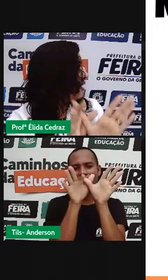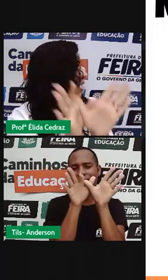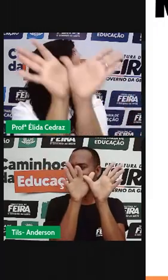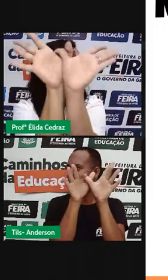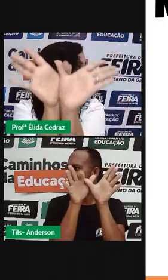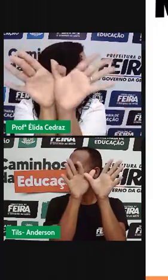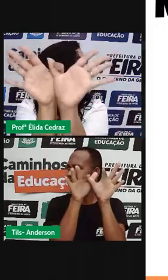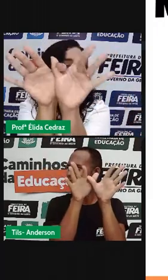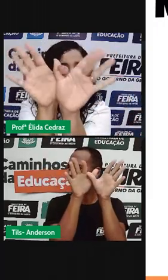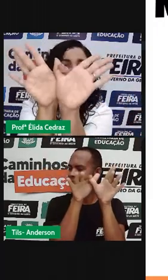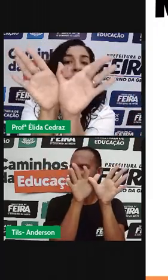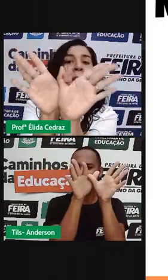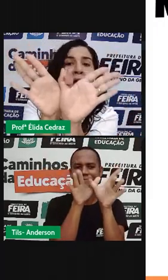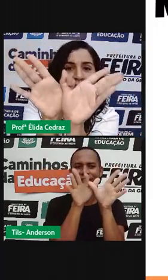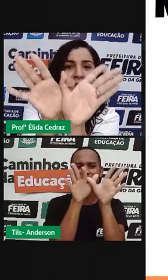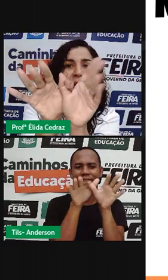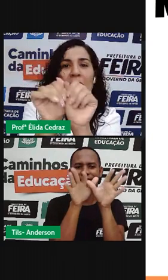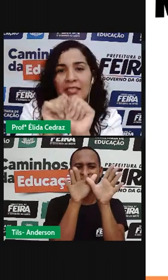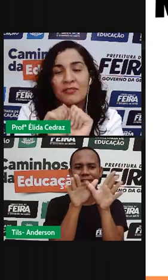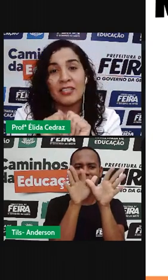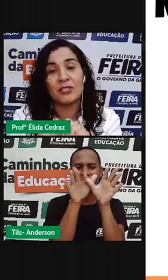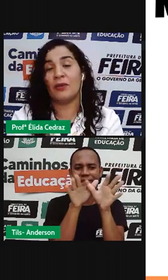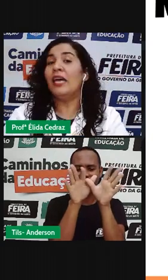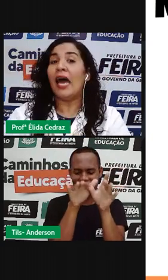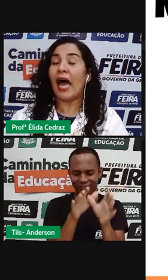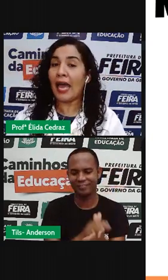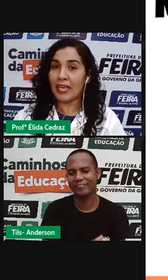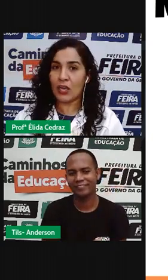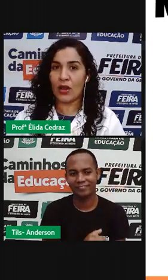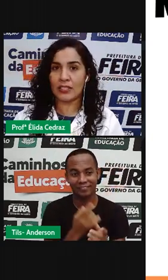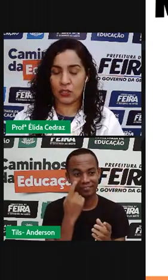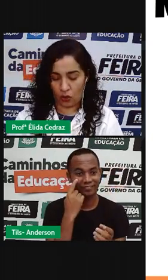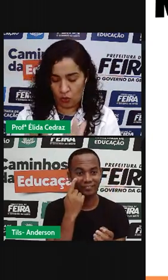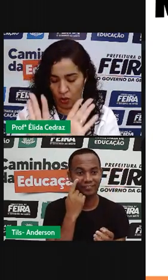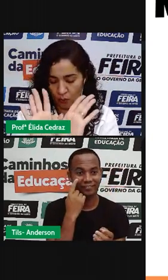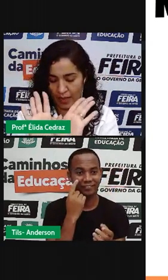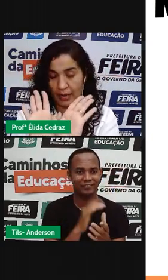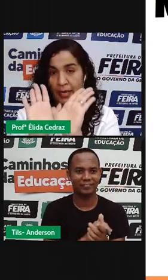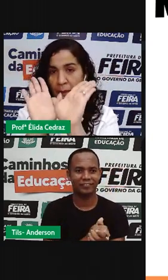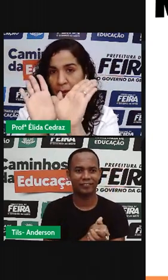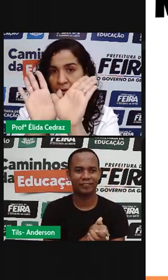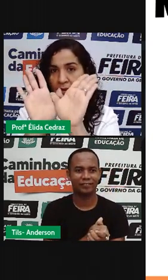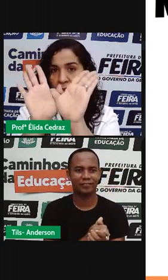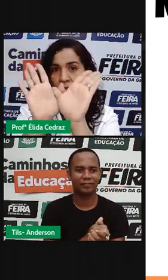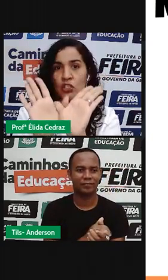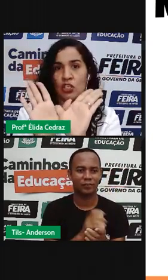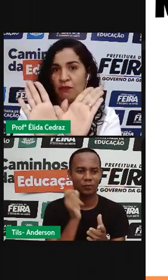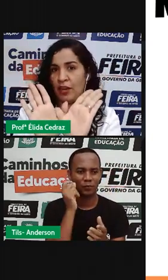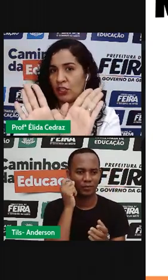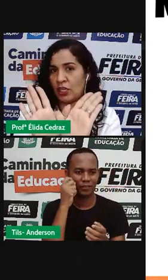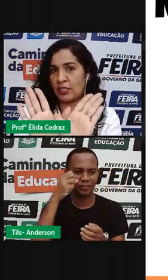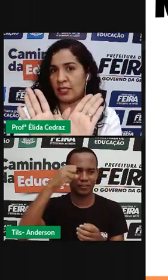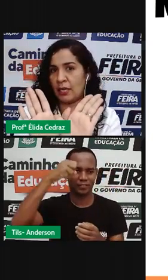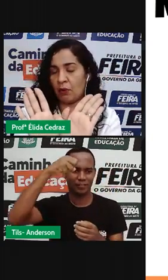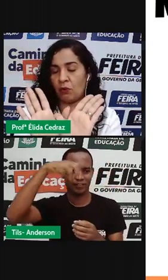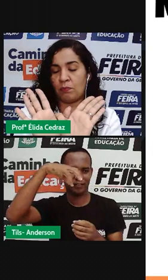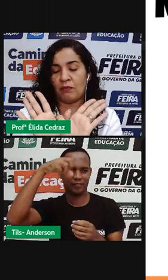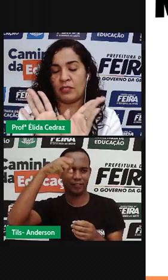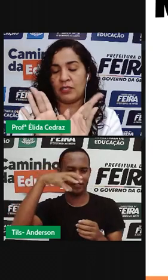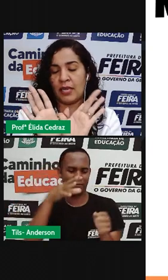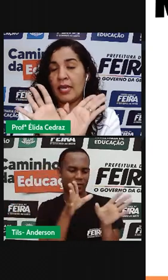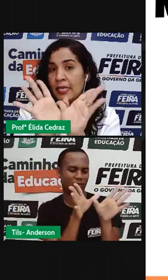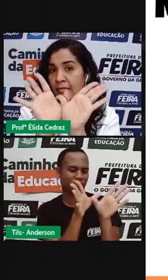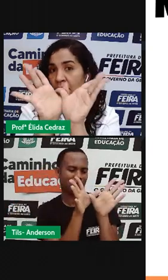O pássaro, né? O pássaro é mais fácil. Aí, olha só. Com a lâmpada de frente, assim, para